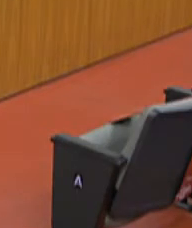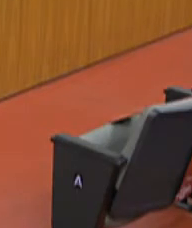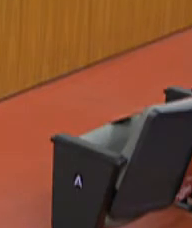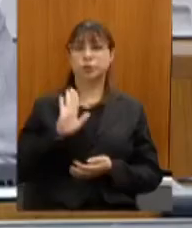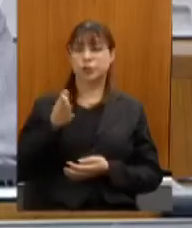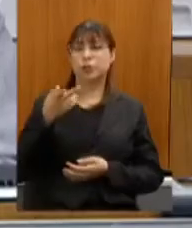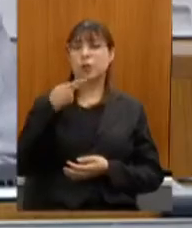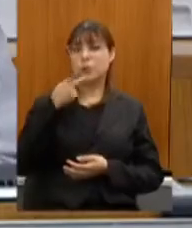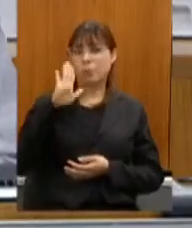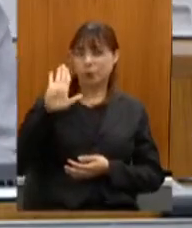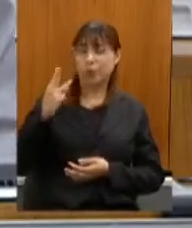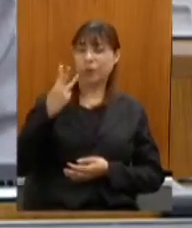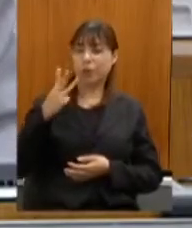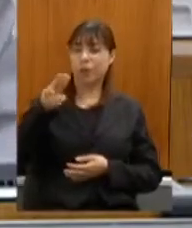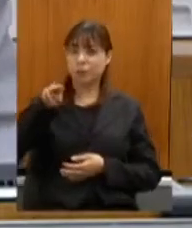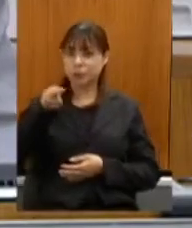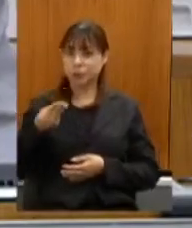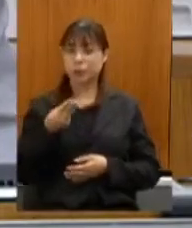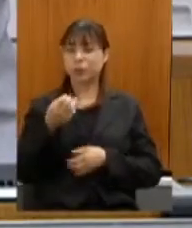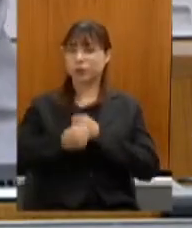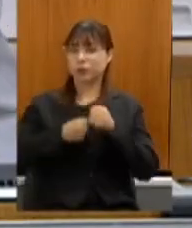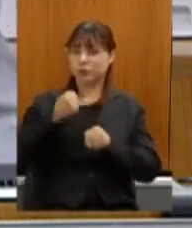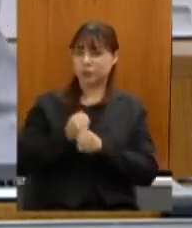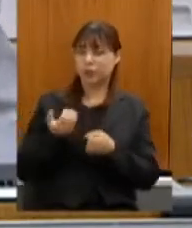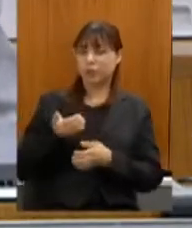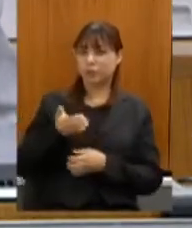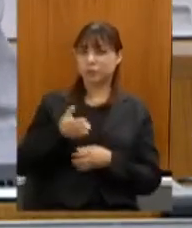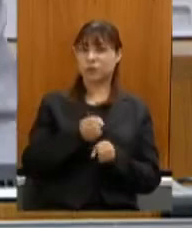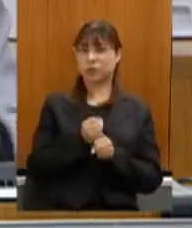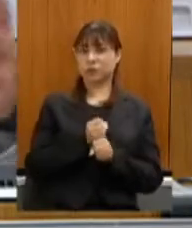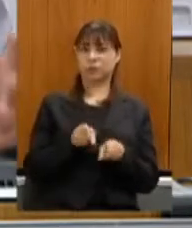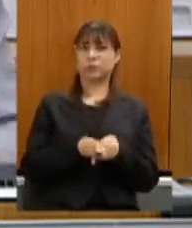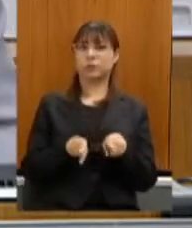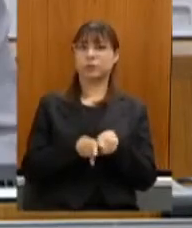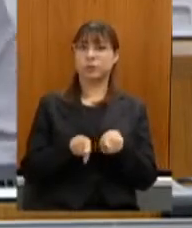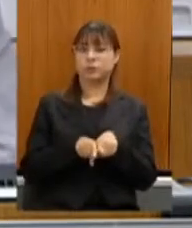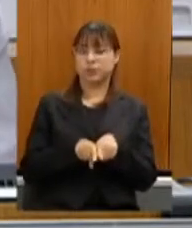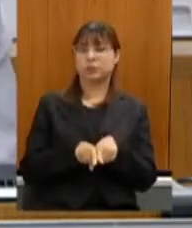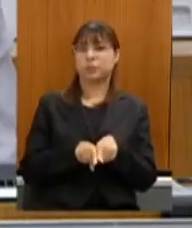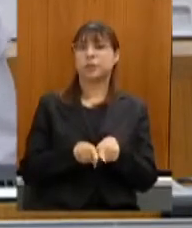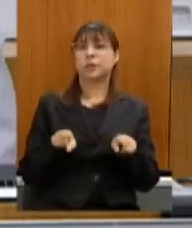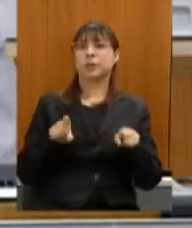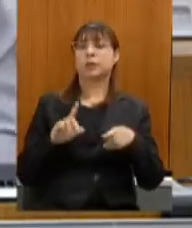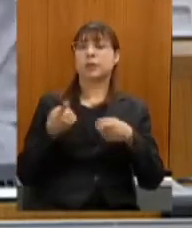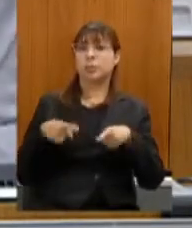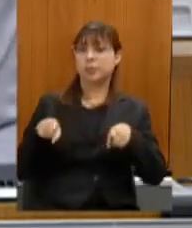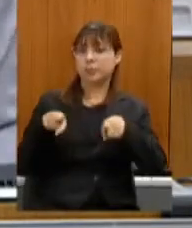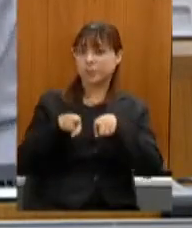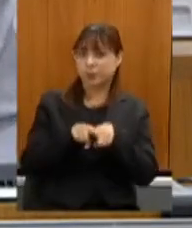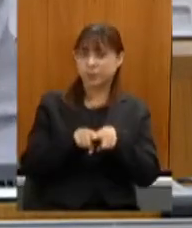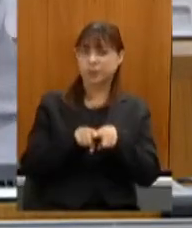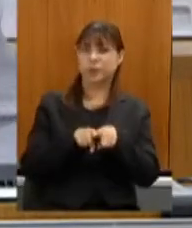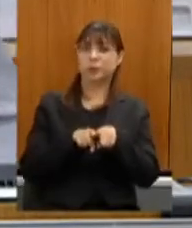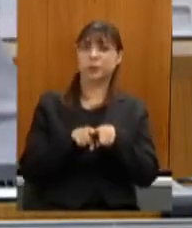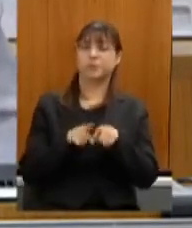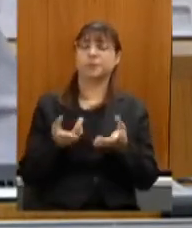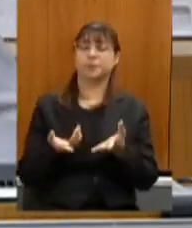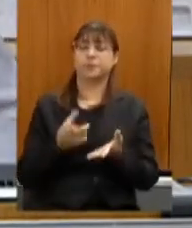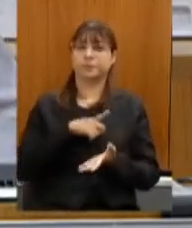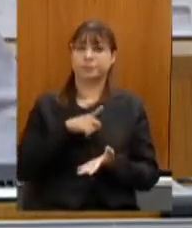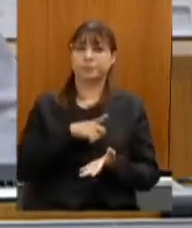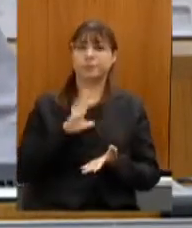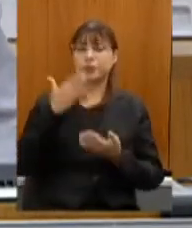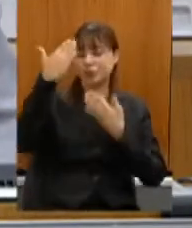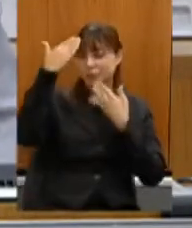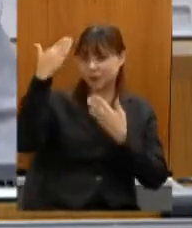que o Ministério do Turismo também já nos deu recurso para a Rota Lund enfim a parceria com o Ministério do Turismo está ótima graças a Deus já até